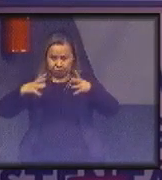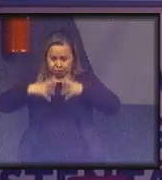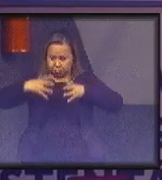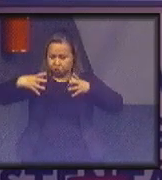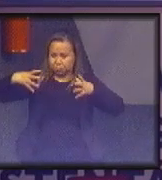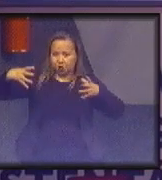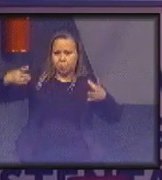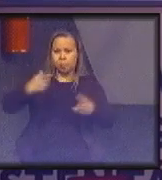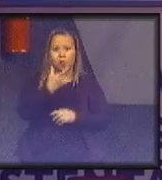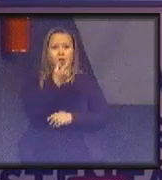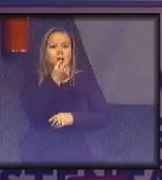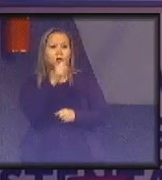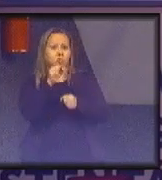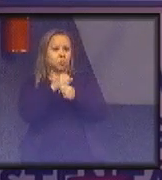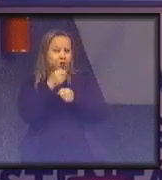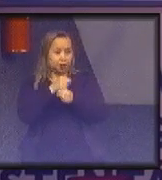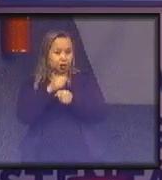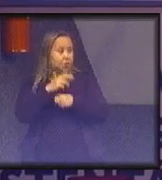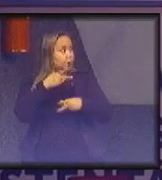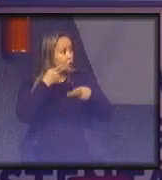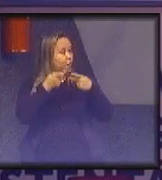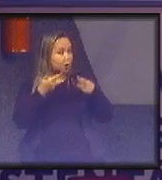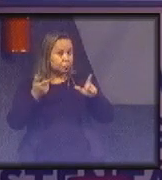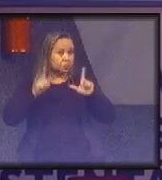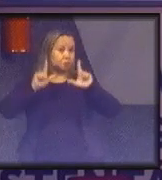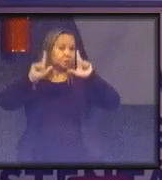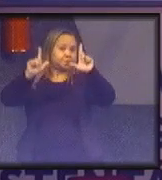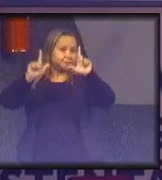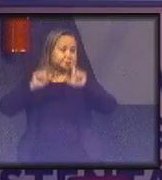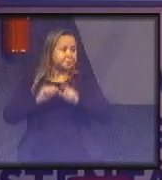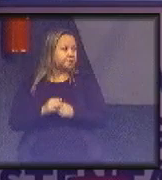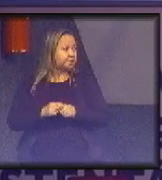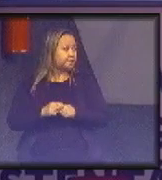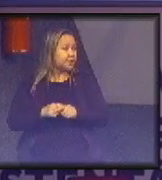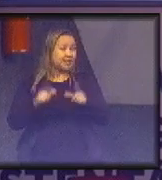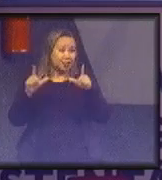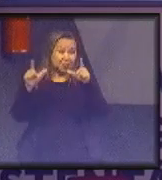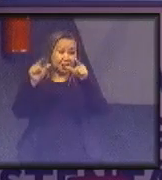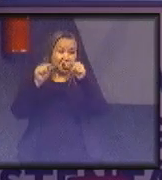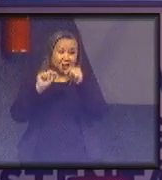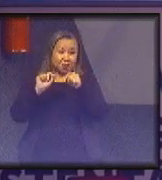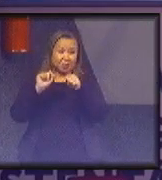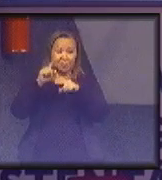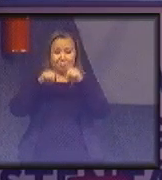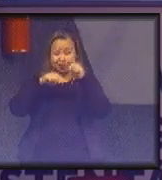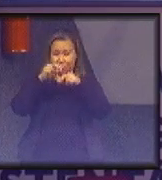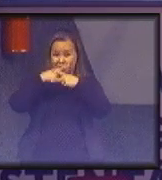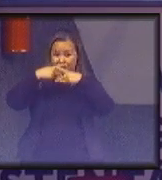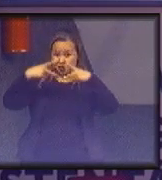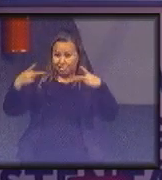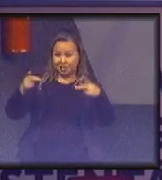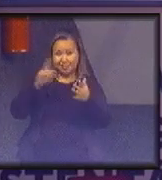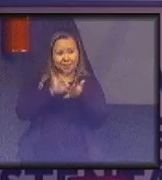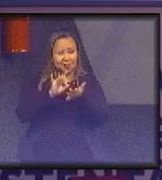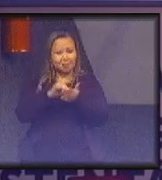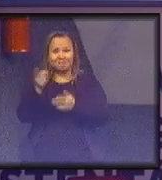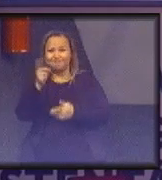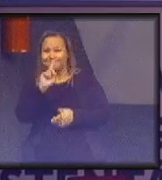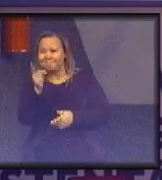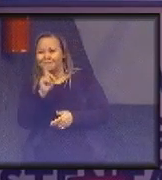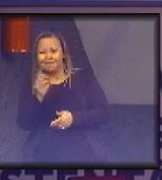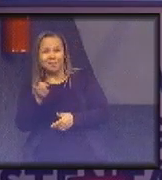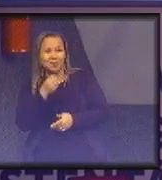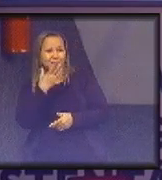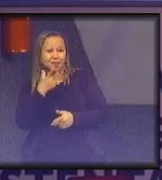20 anos que estão retratados aqui, essa redução em materiais na verdade não foi suficiente, porque no